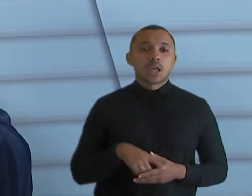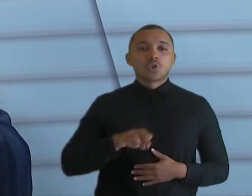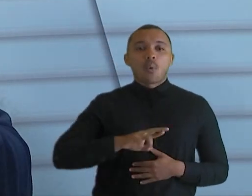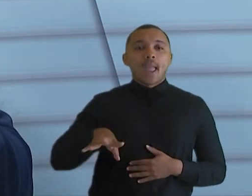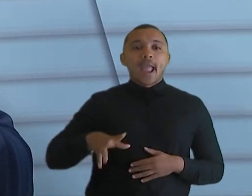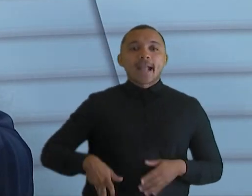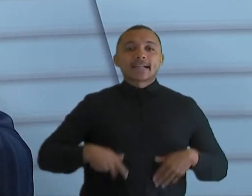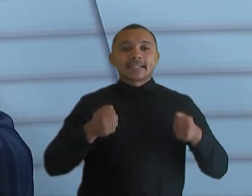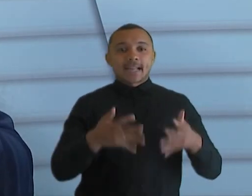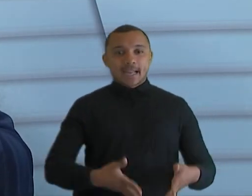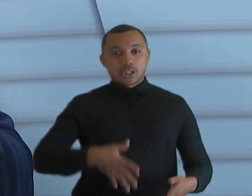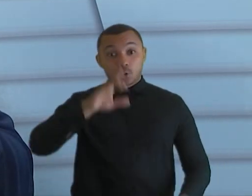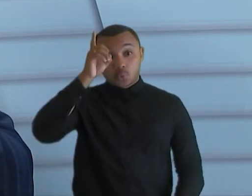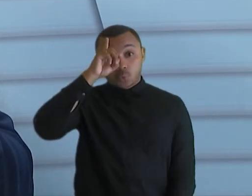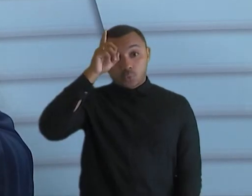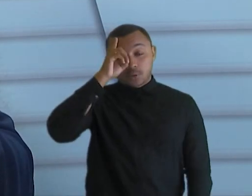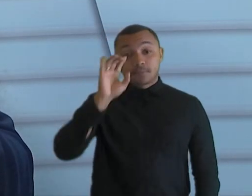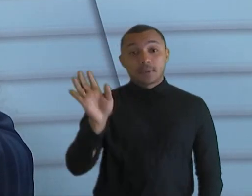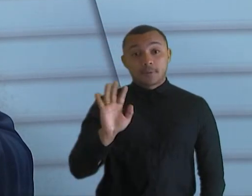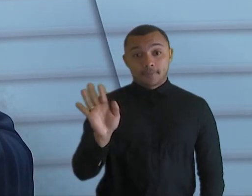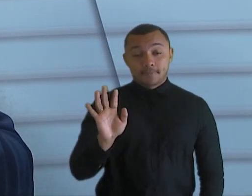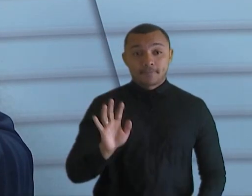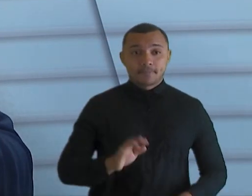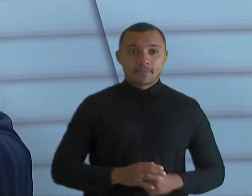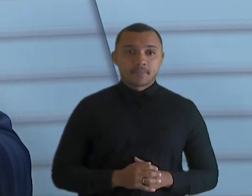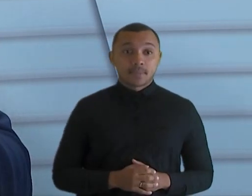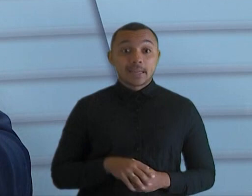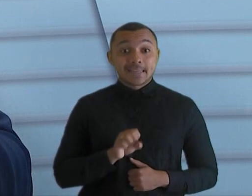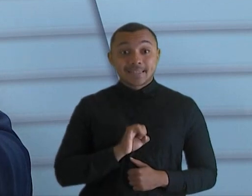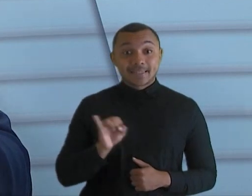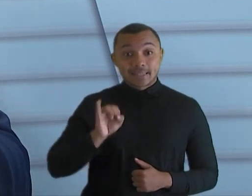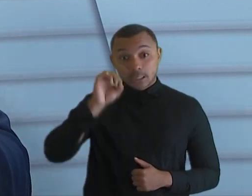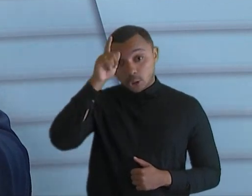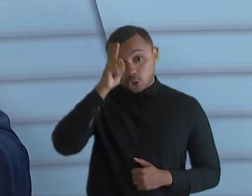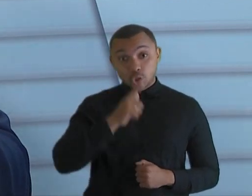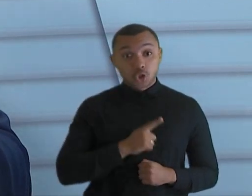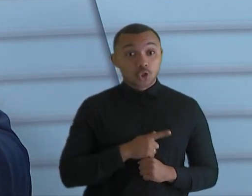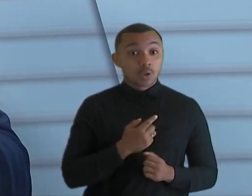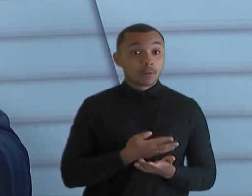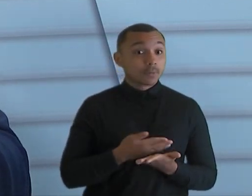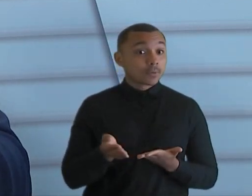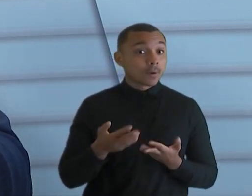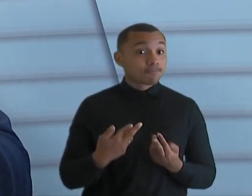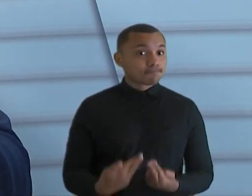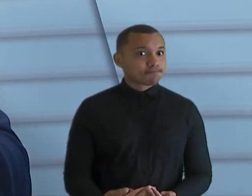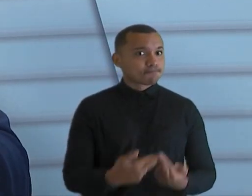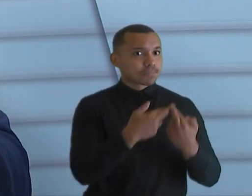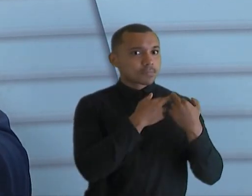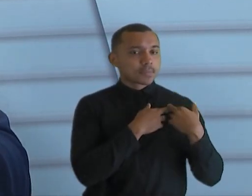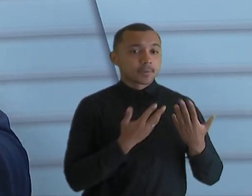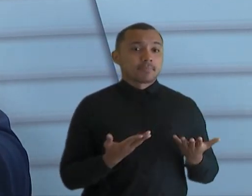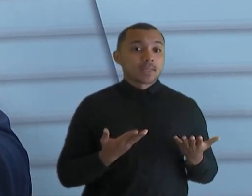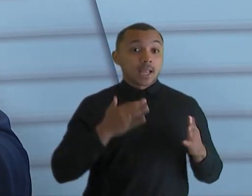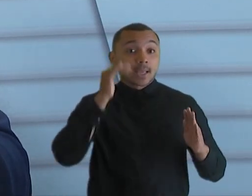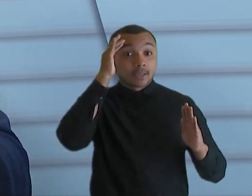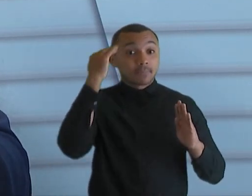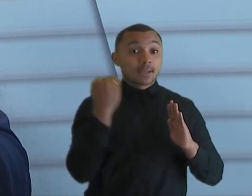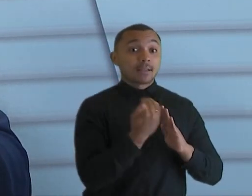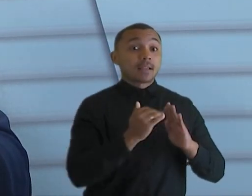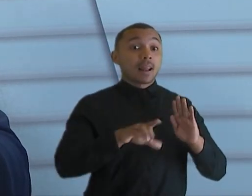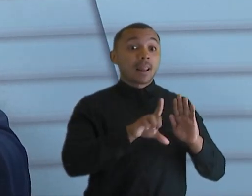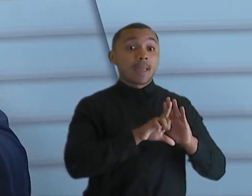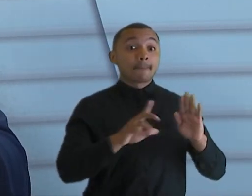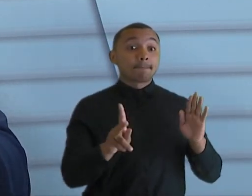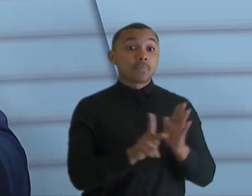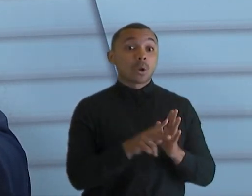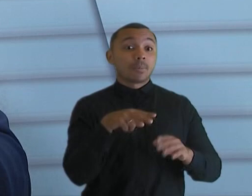do dia a dia. O que se verifica é se a gestão financeira está sendo responsável, se está atendendo aos limites da lei de responsabilidade fiscal,